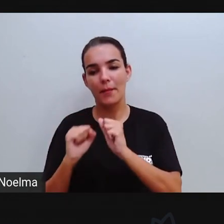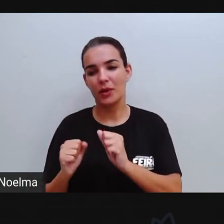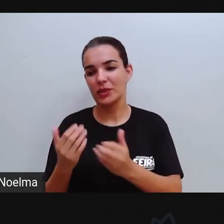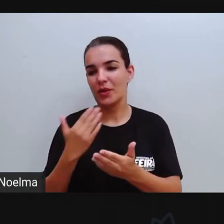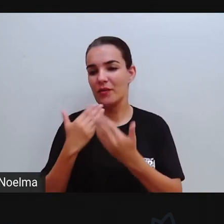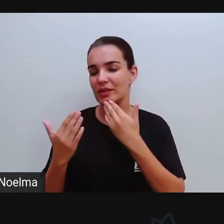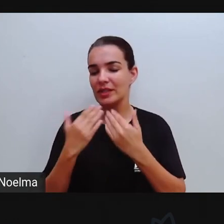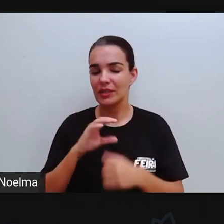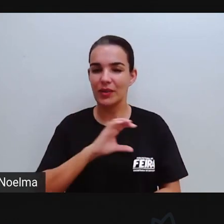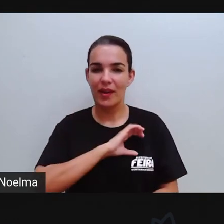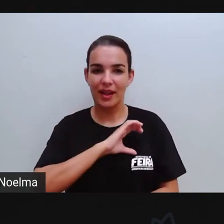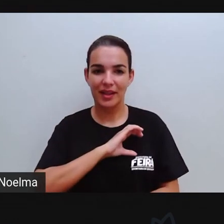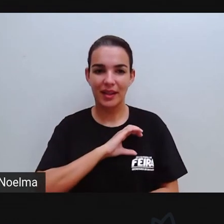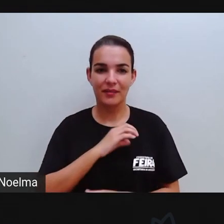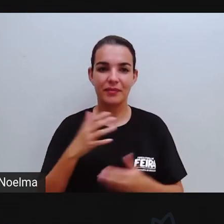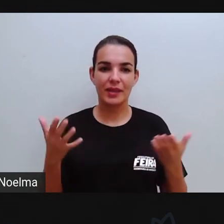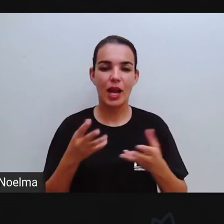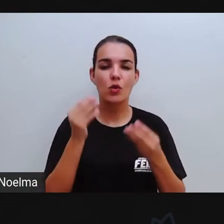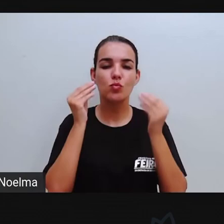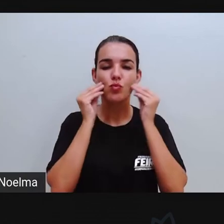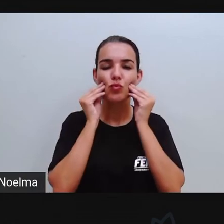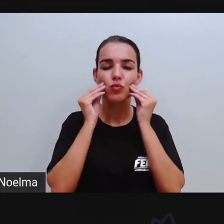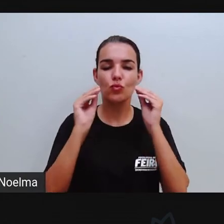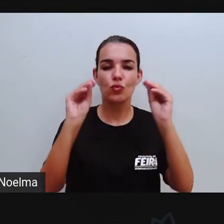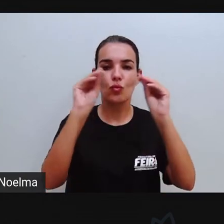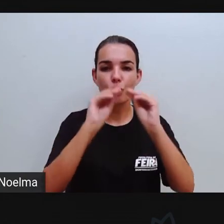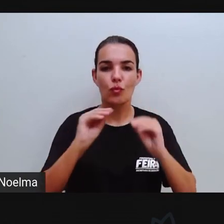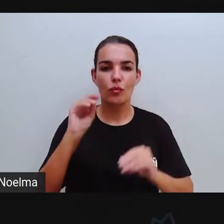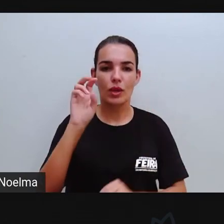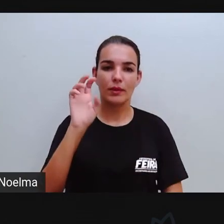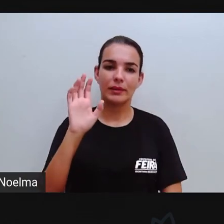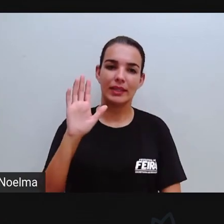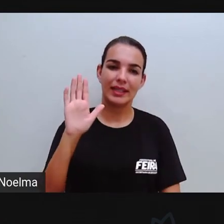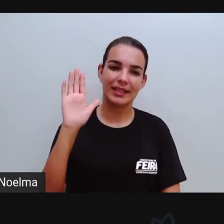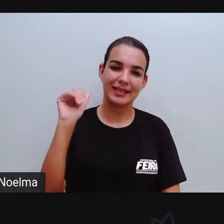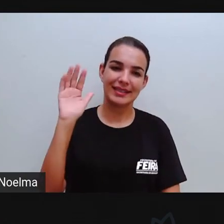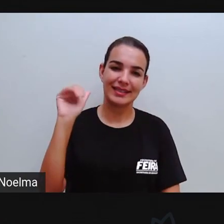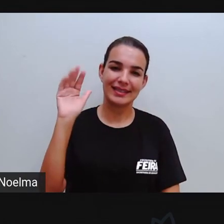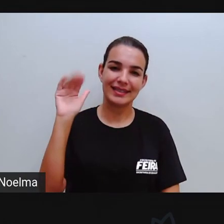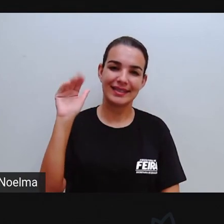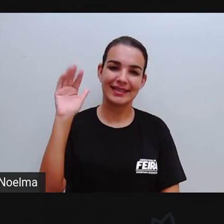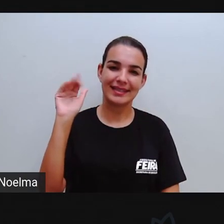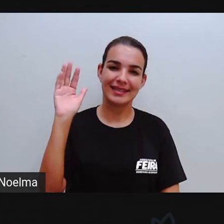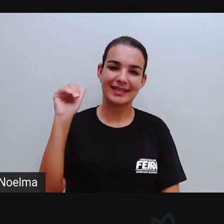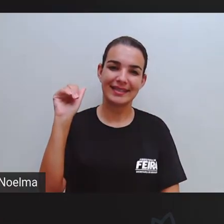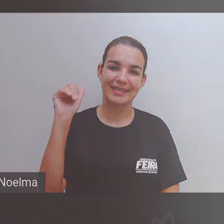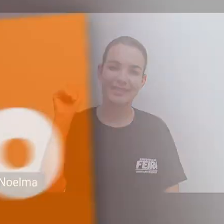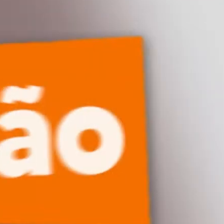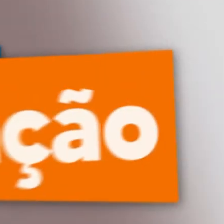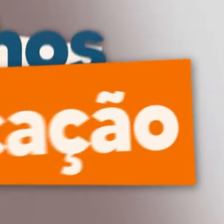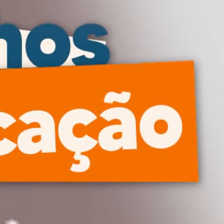seus coleguinhas, tá bom? Um beijo, segundo ano. Até a próxima aula. Tchau, tchau.